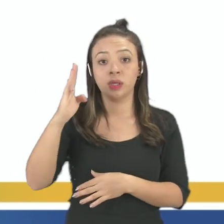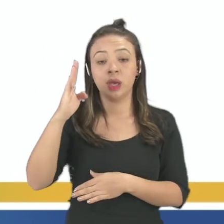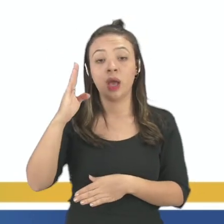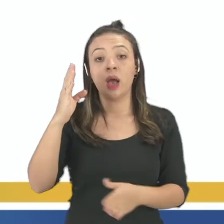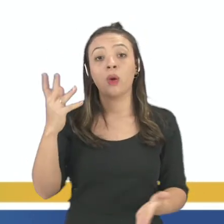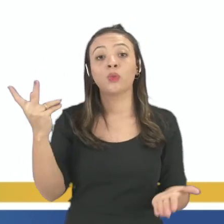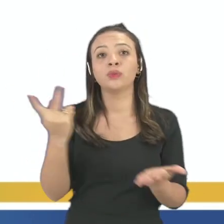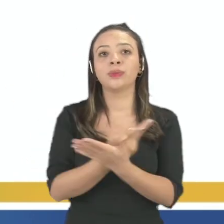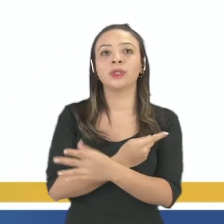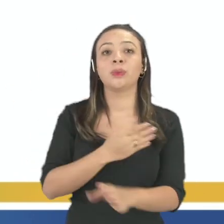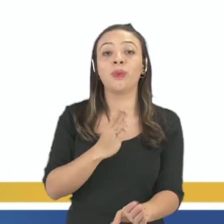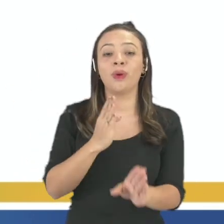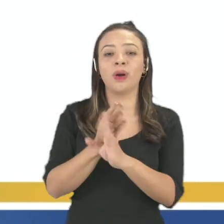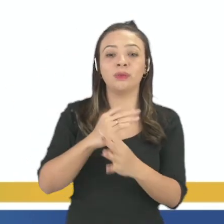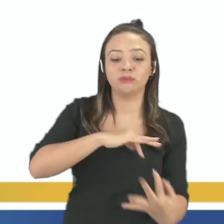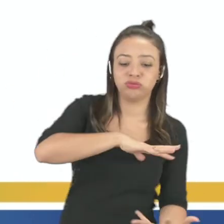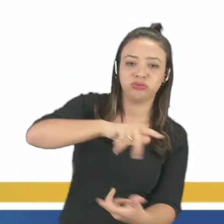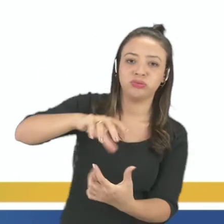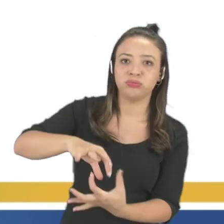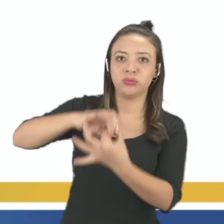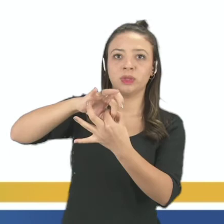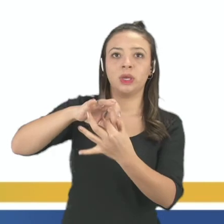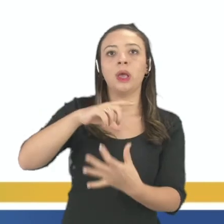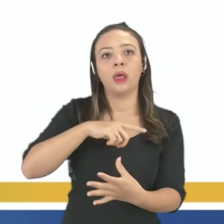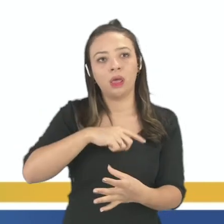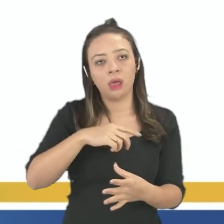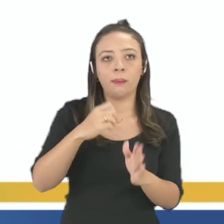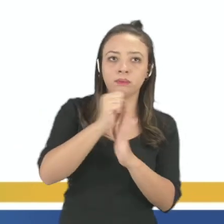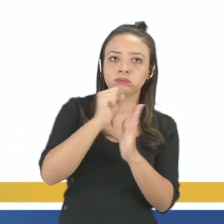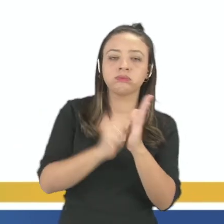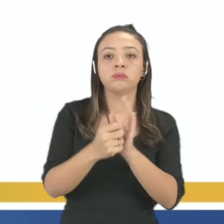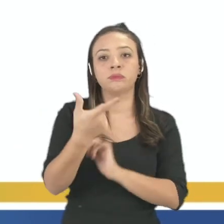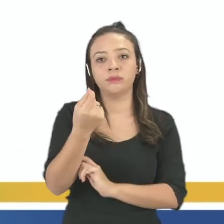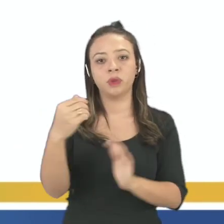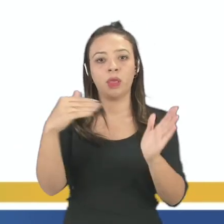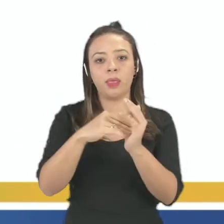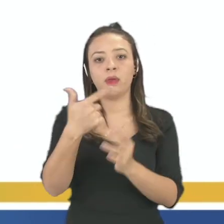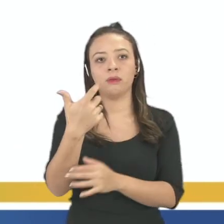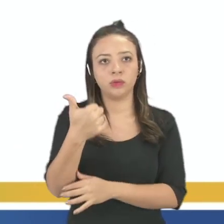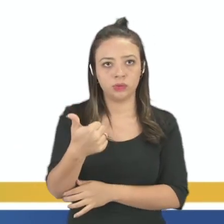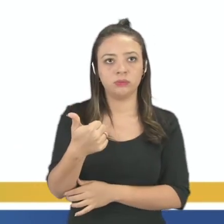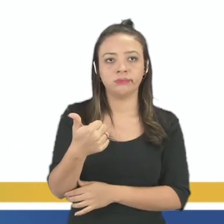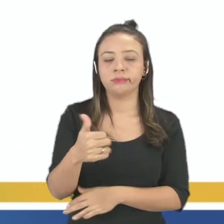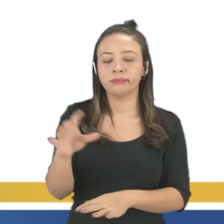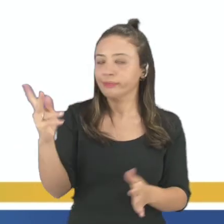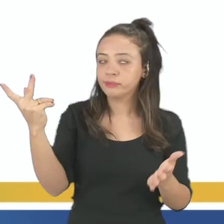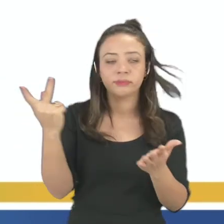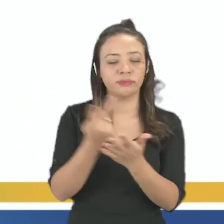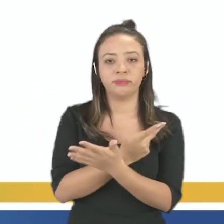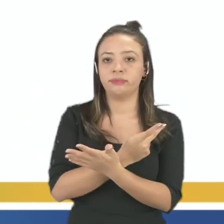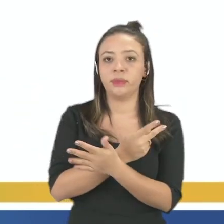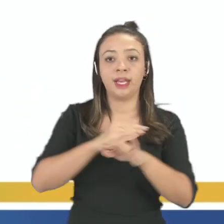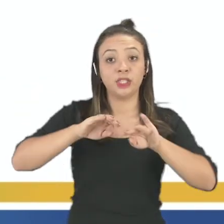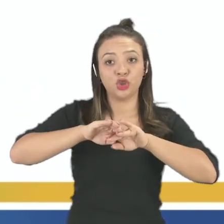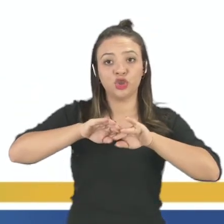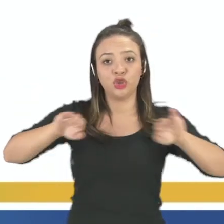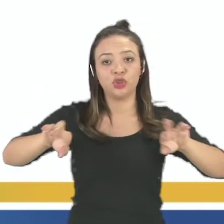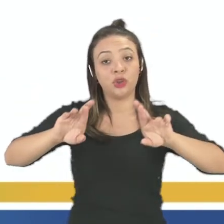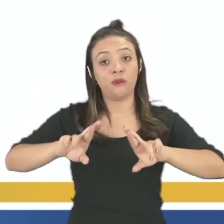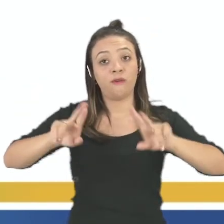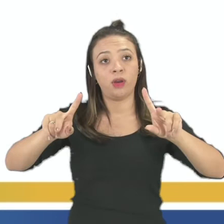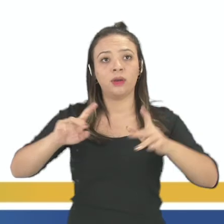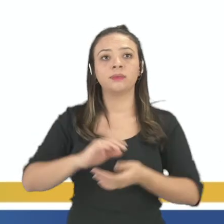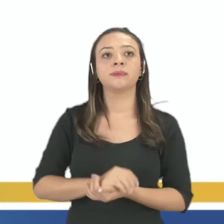ocorrida entre os séculos XX e XXI. Errado, porque não tem nada a ver biopirataria com a globalização, certo?